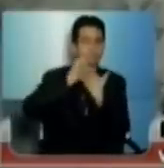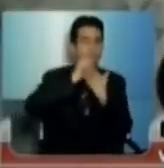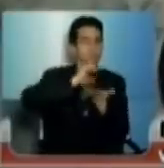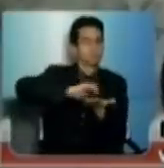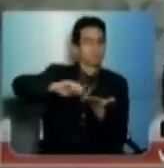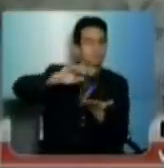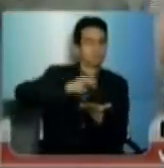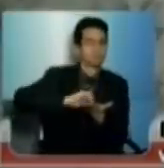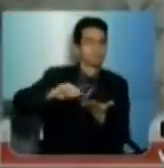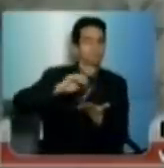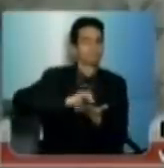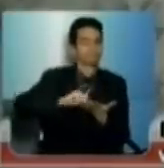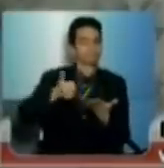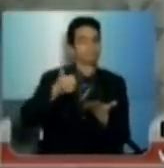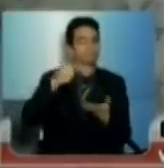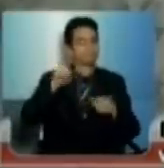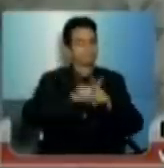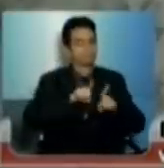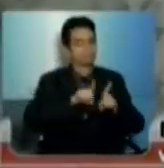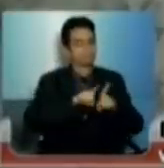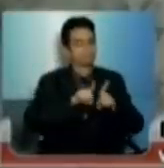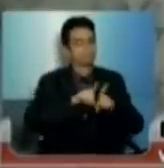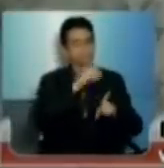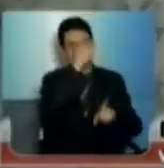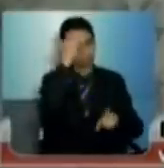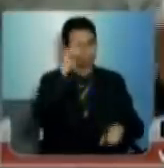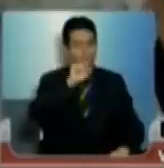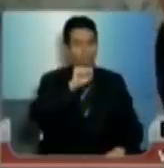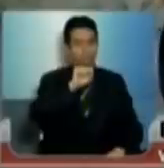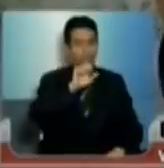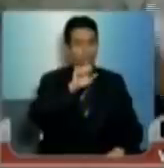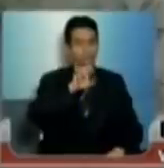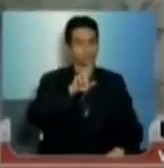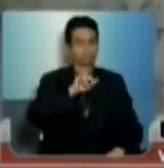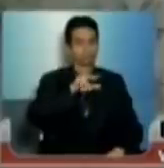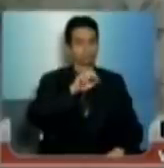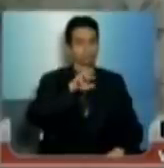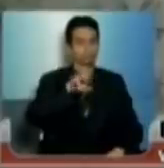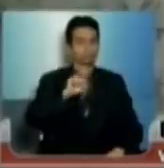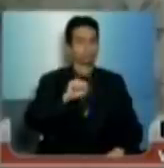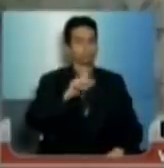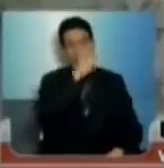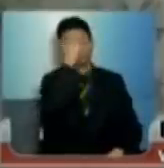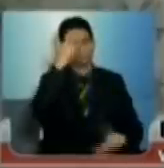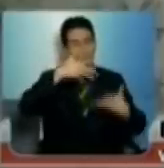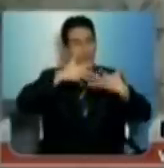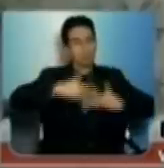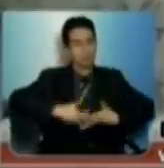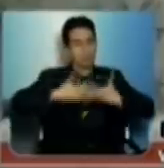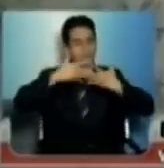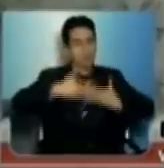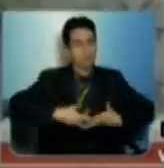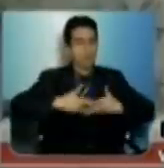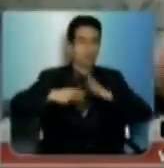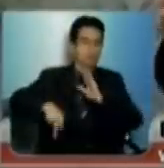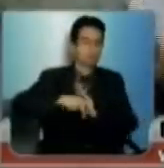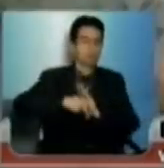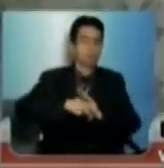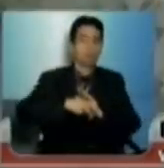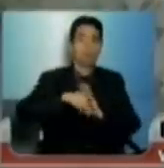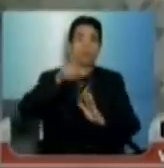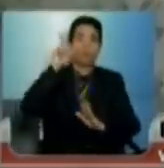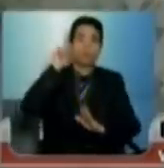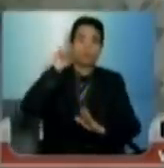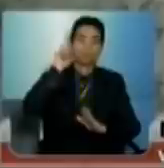secretaria, aos servidores operacionais. Nós, na data de ontem, conseguimos